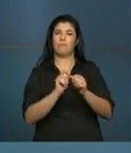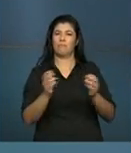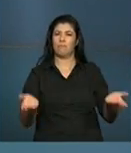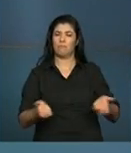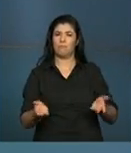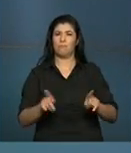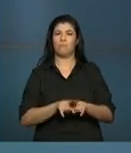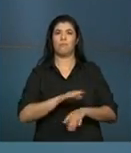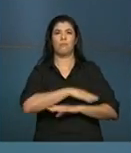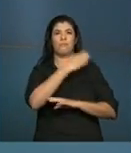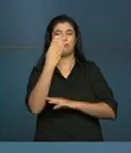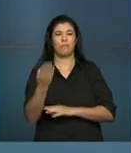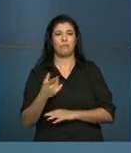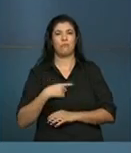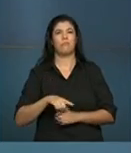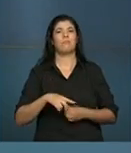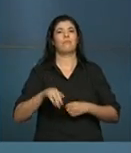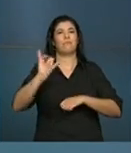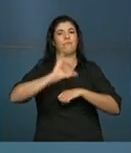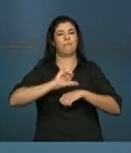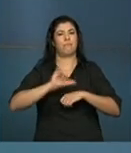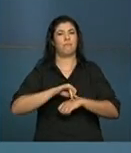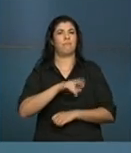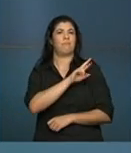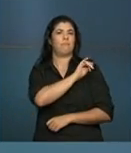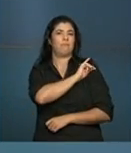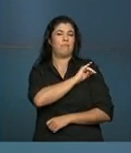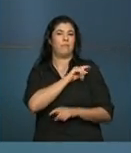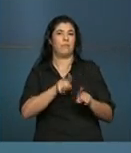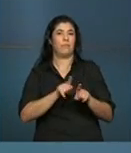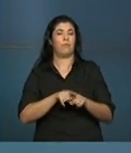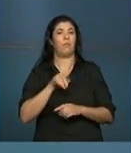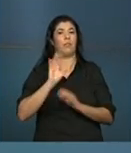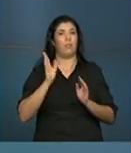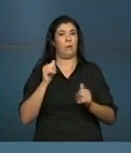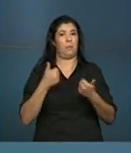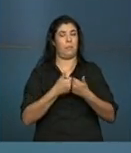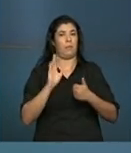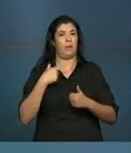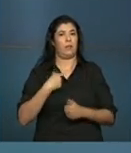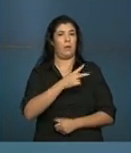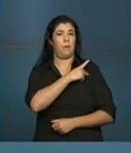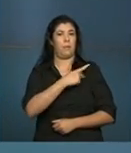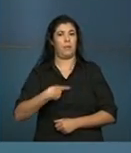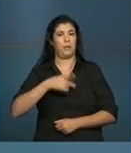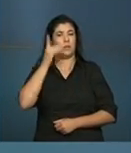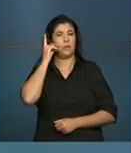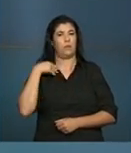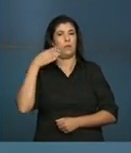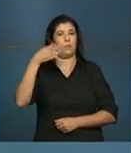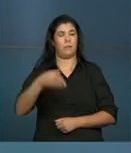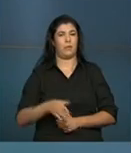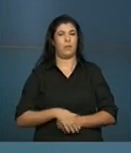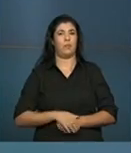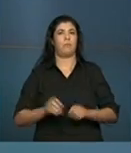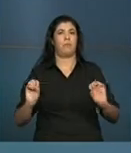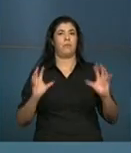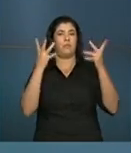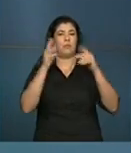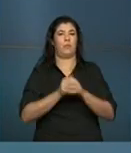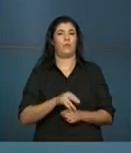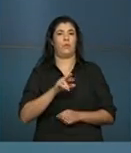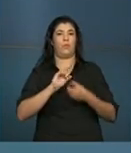realizadas durante todo o dia na capital carioca. Logo mais, a presidenta Dilma Rousseff irá participar da inauguração do túnel Rio